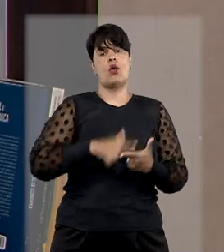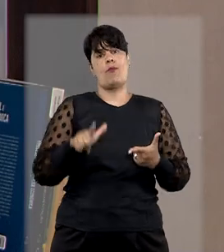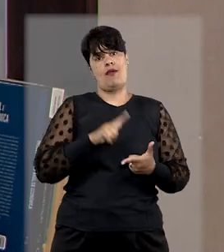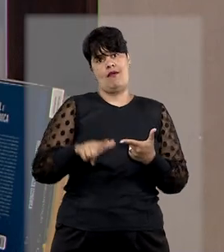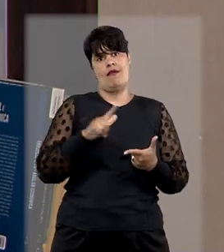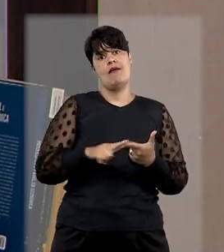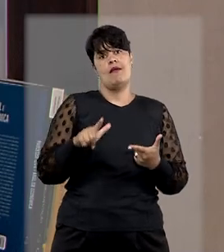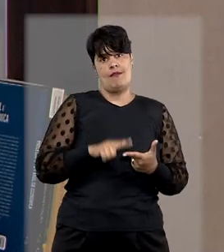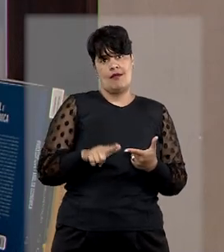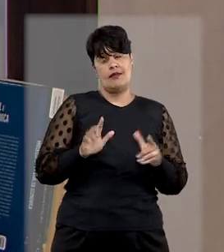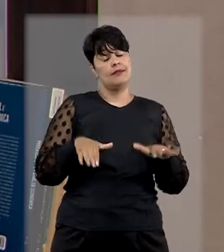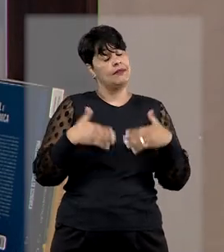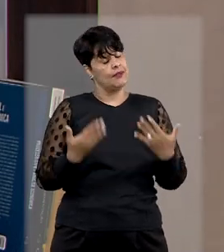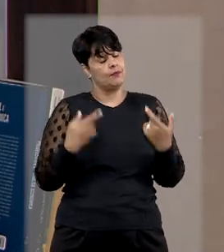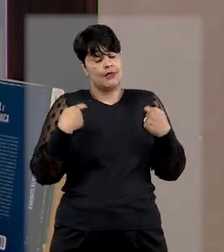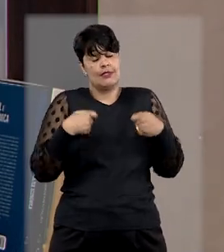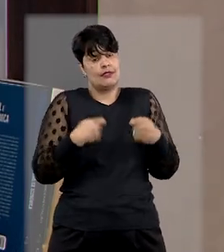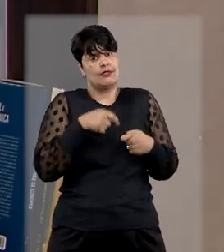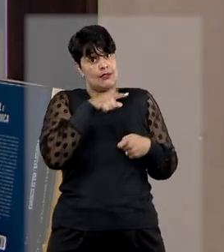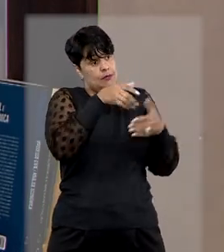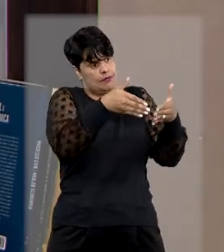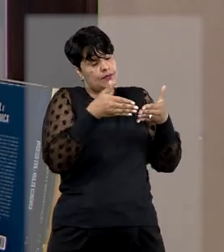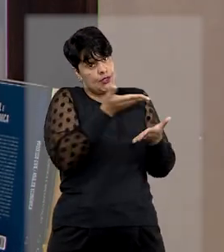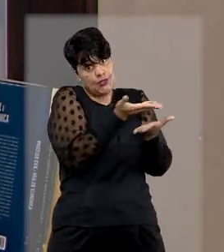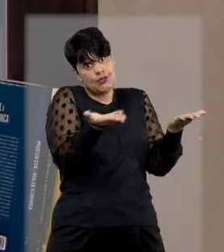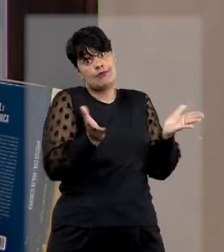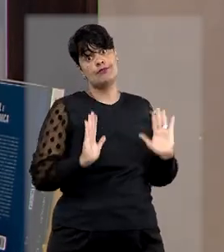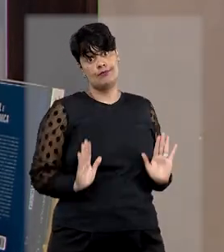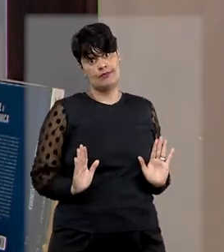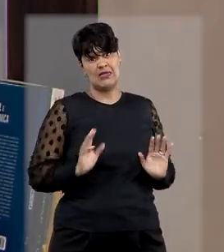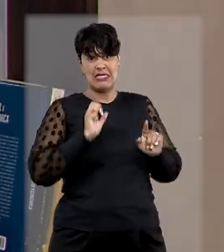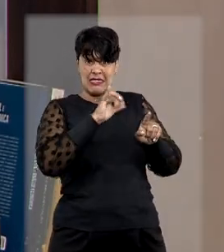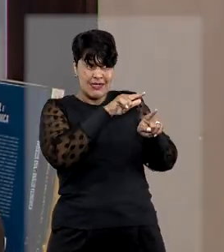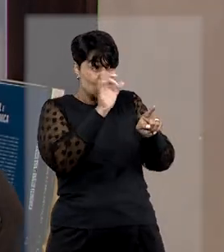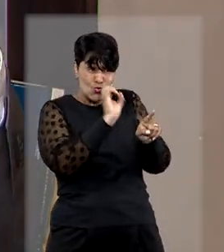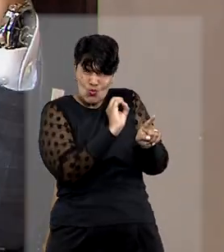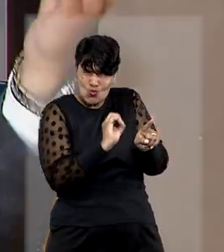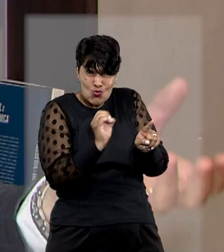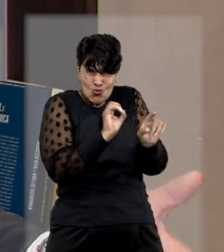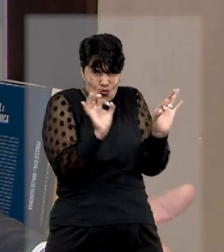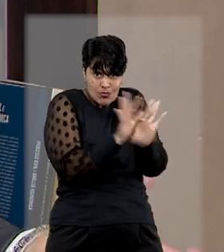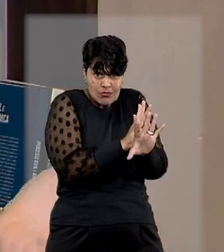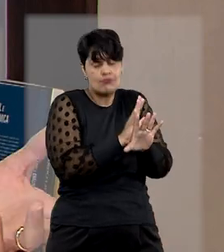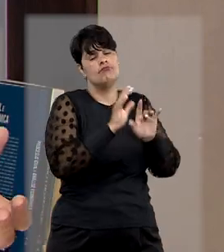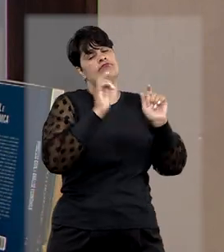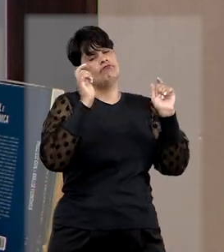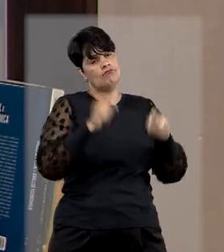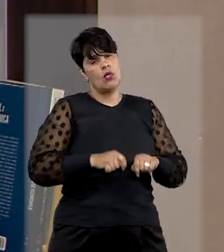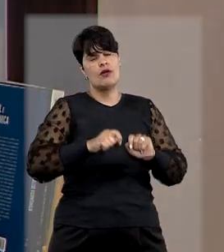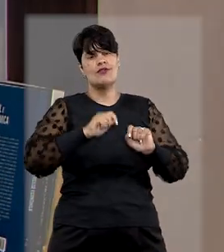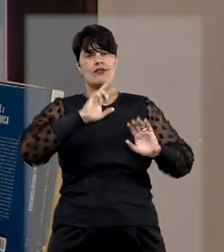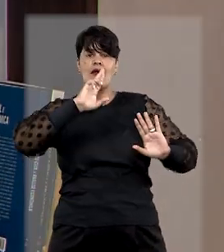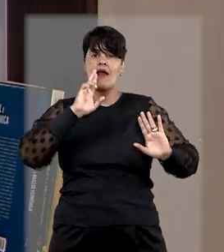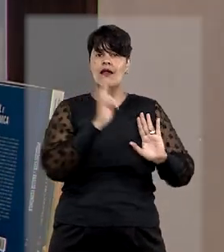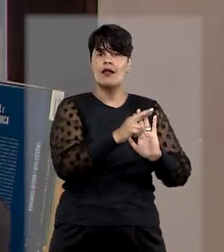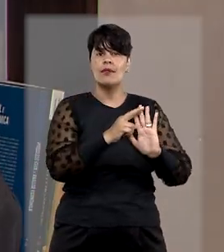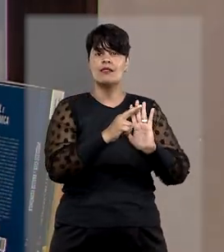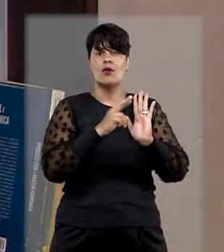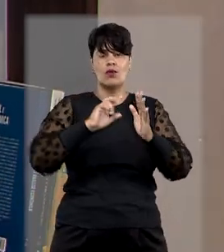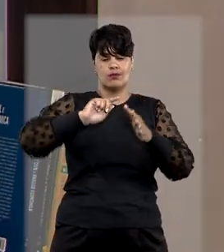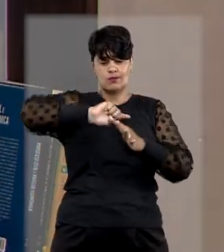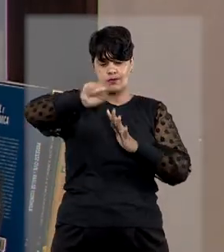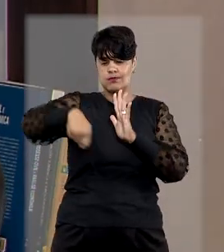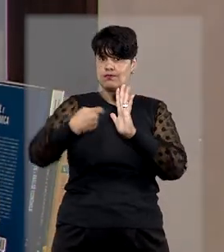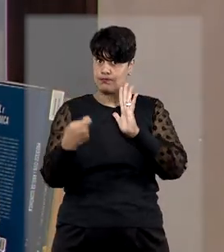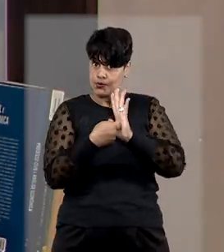importante dar à empresa essa oportunidade. Se isso não resolver, vale a pena registrar uma reclamação no PROCON. E por fim, se